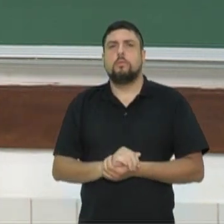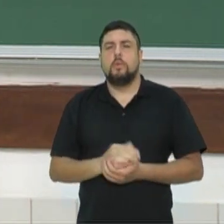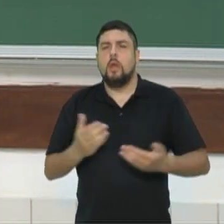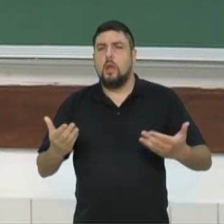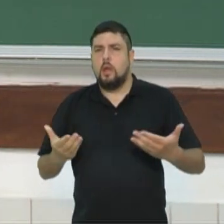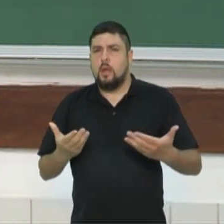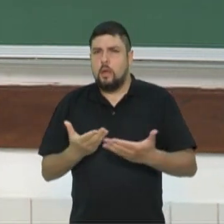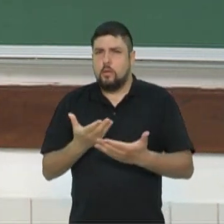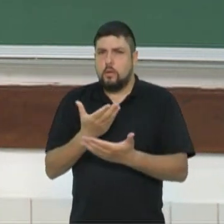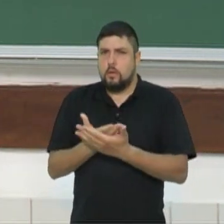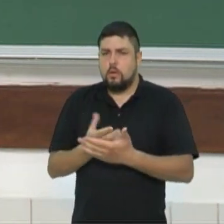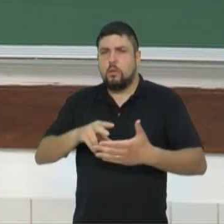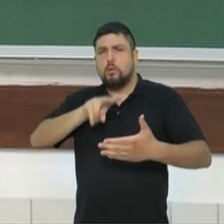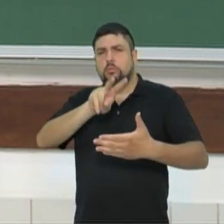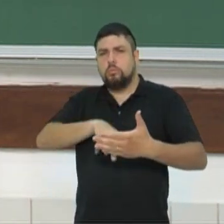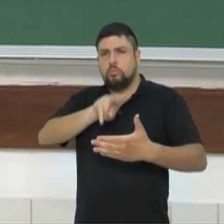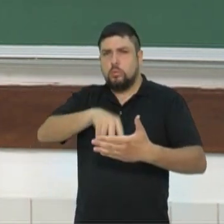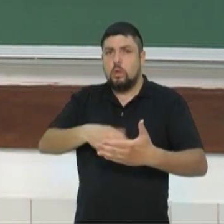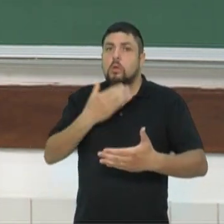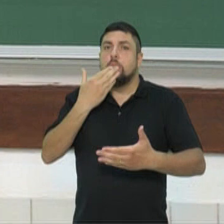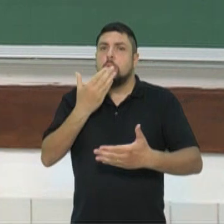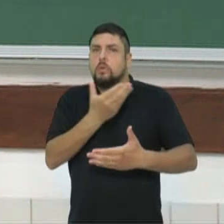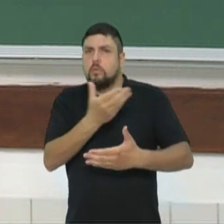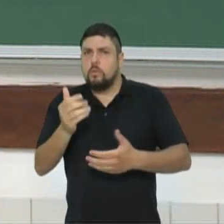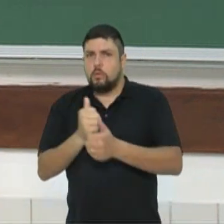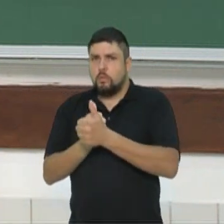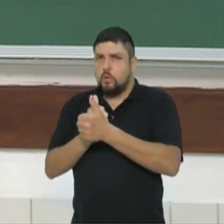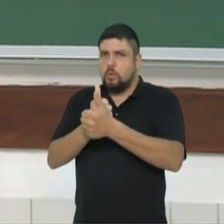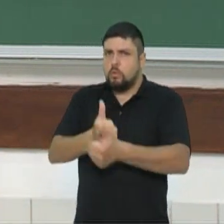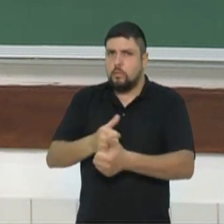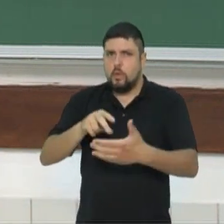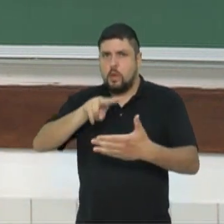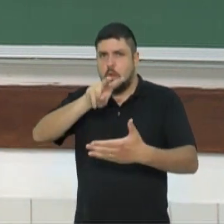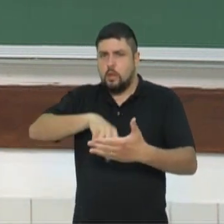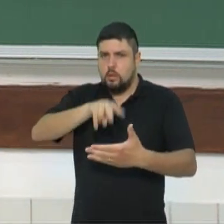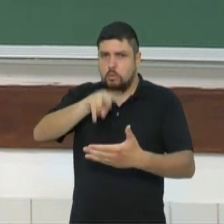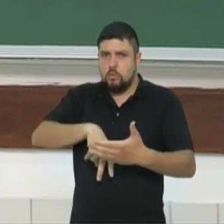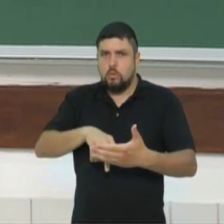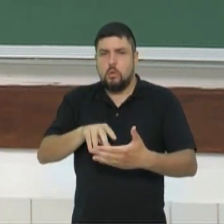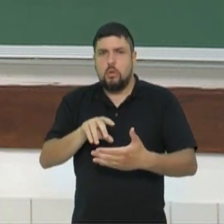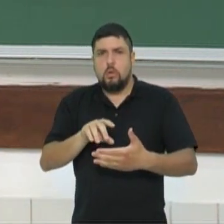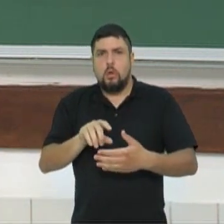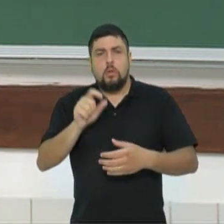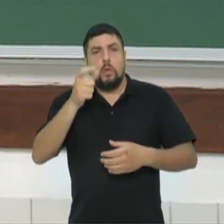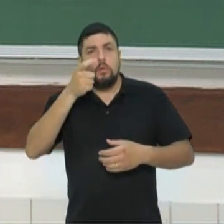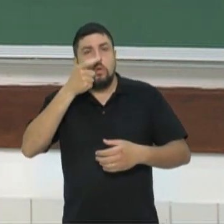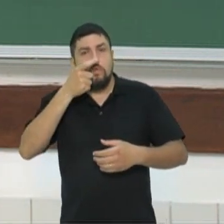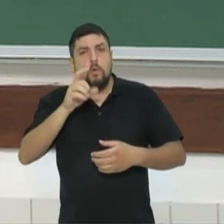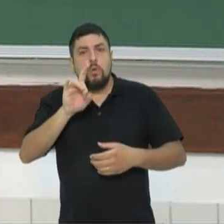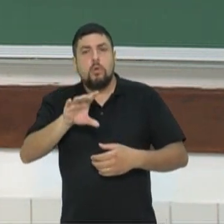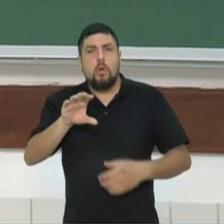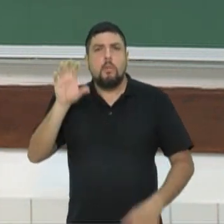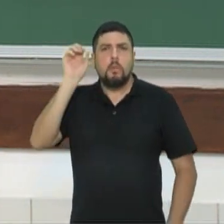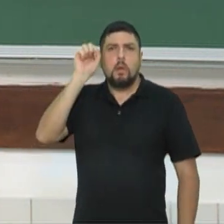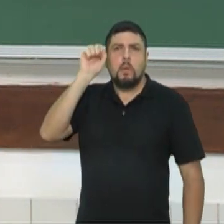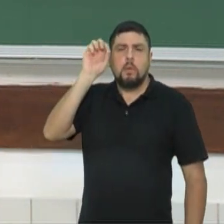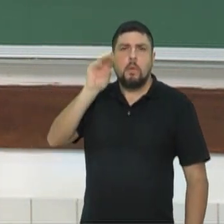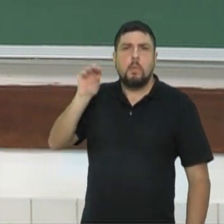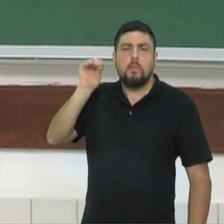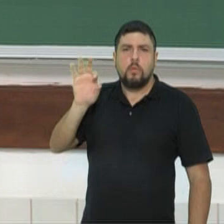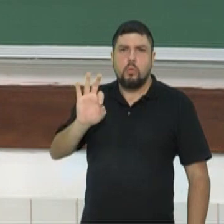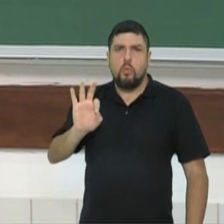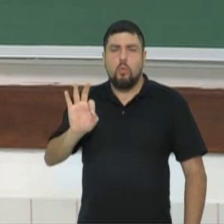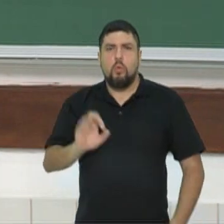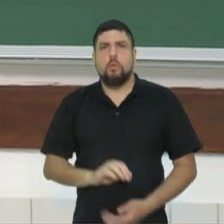leitura. Peço que vocês acompanhem a leitura na tela também, não fiquem somente atentos pela audição. Maravilha?